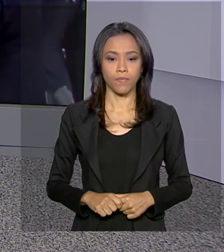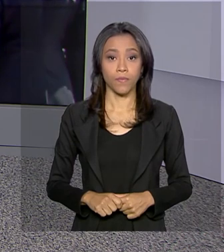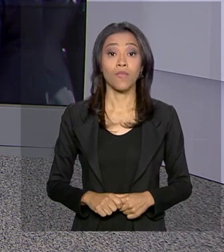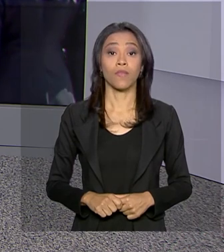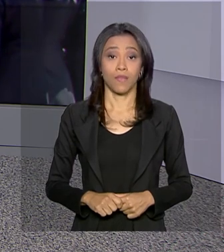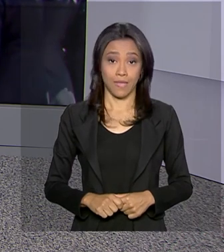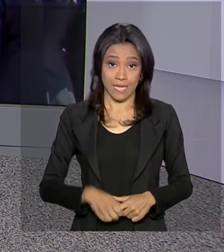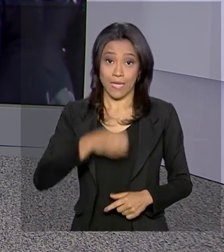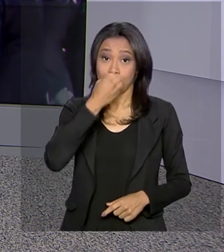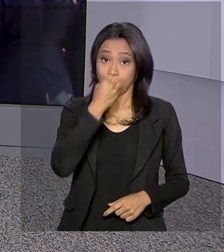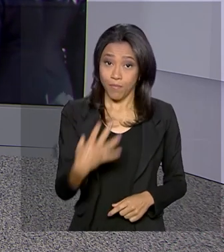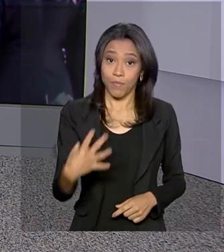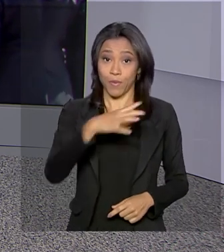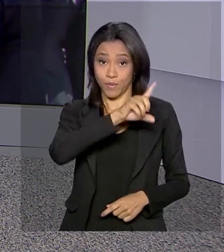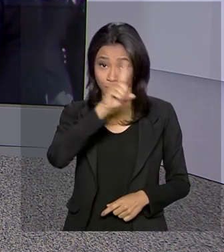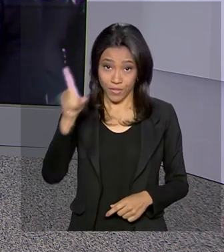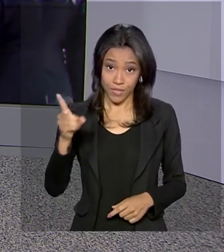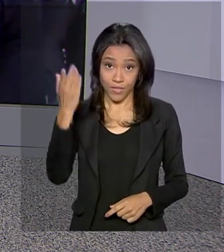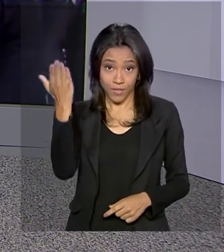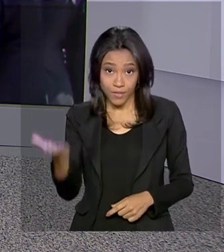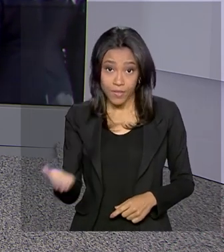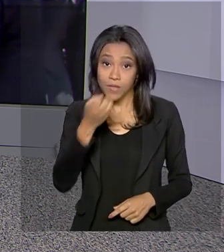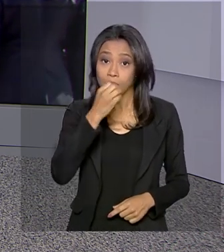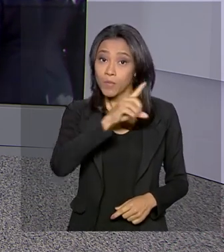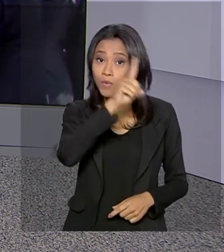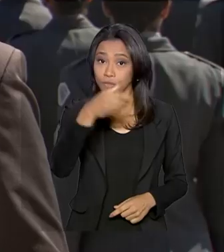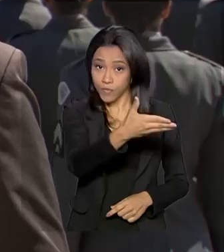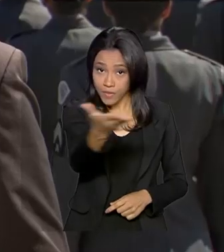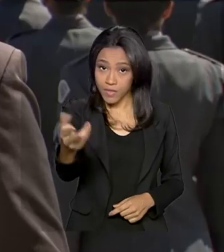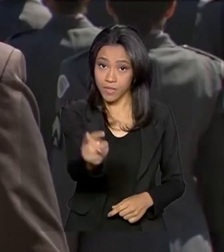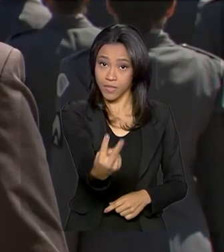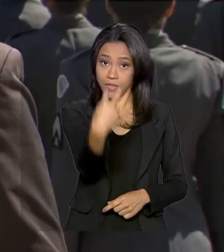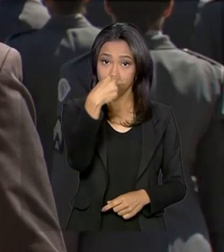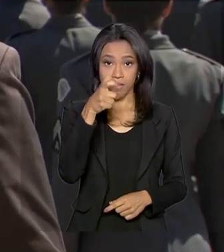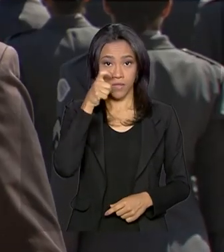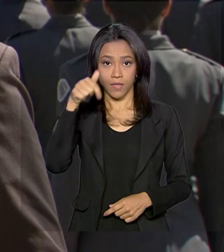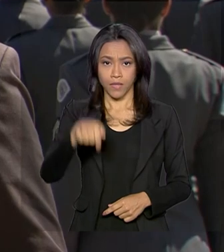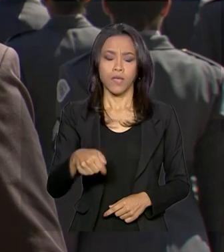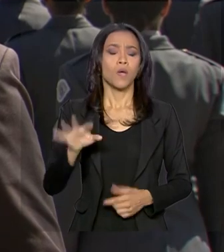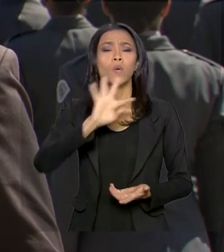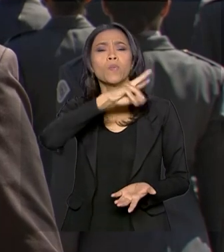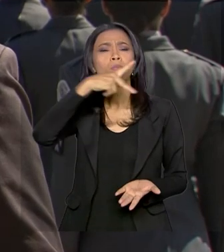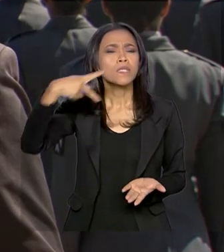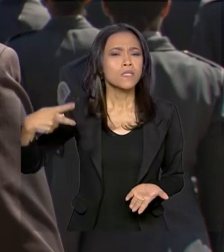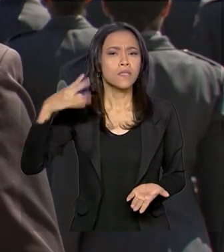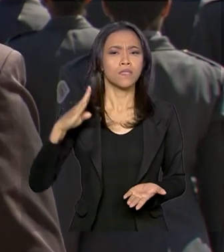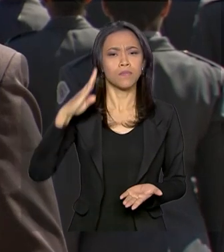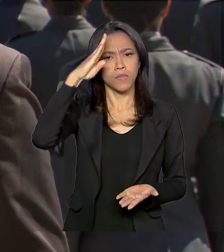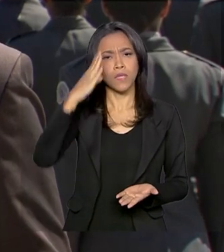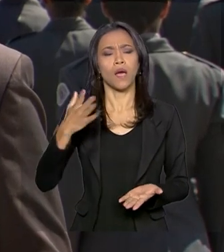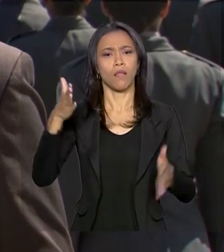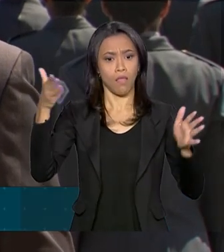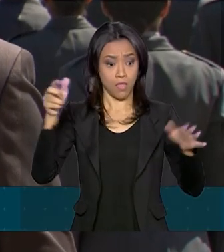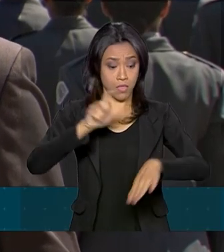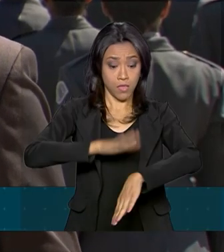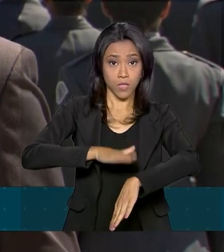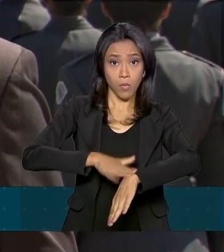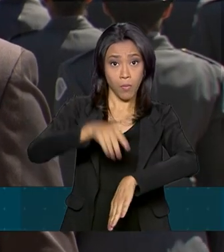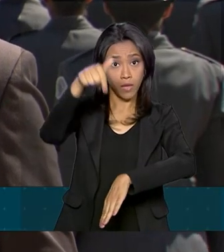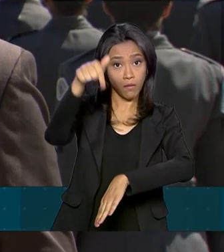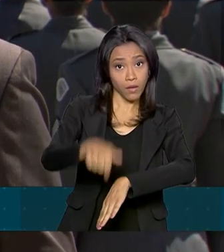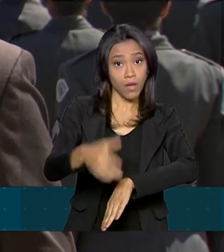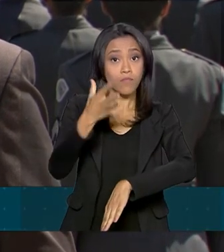Bom dia, Renata. Bom dia a você que acompanha o Brasil em Dia. O presidente da República, Jair Bolsonaro, participa neste momento